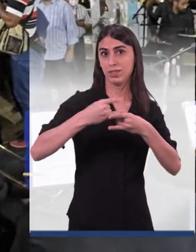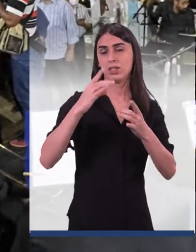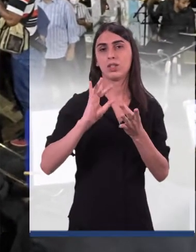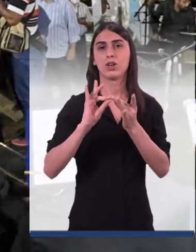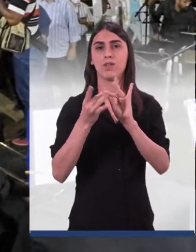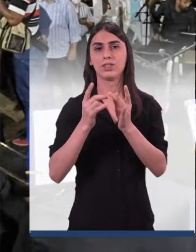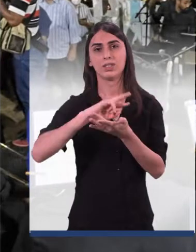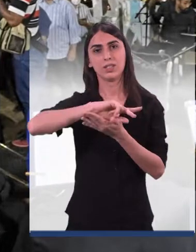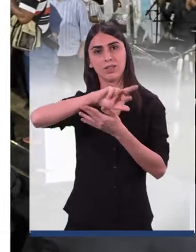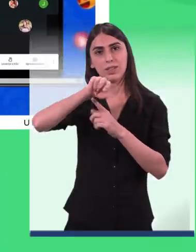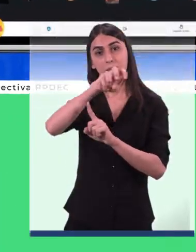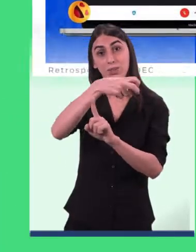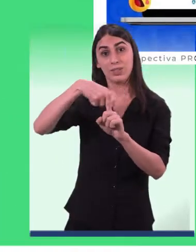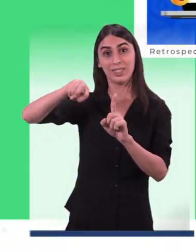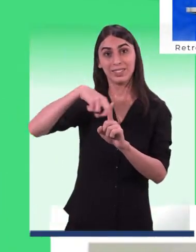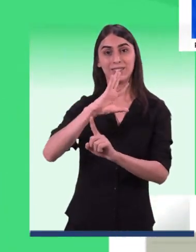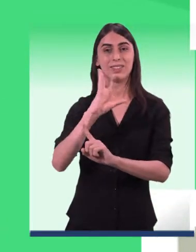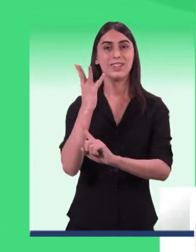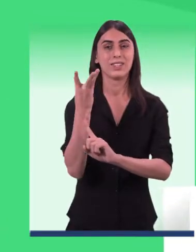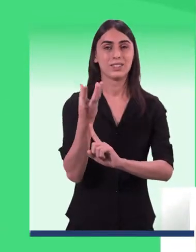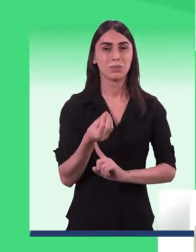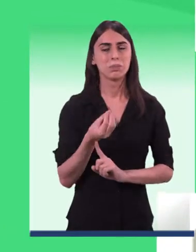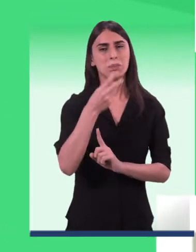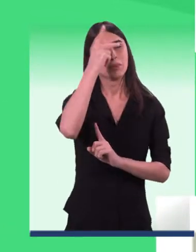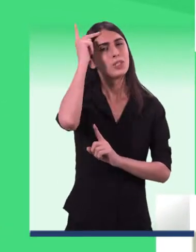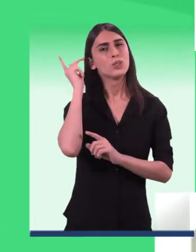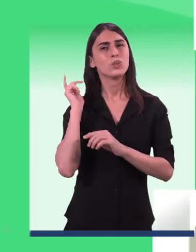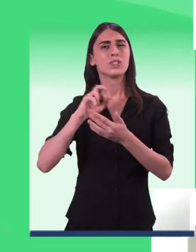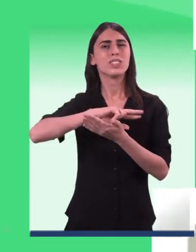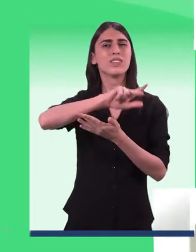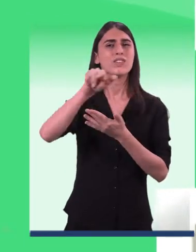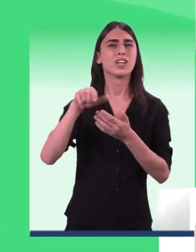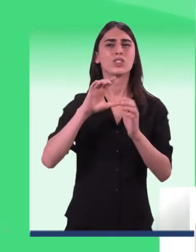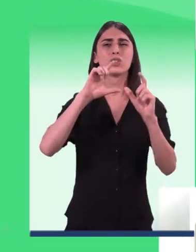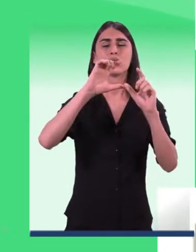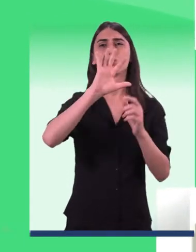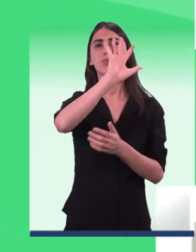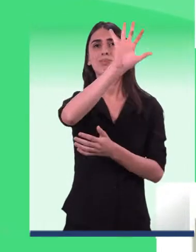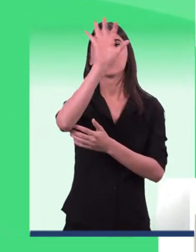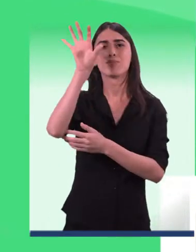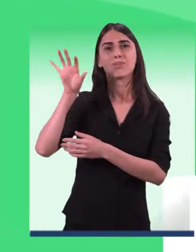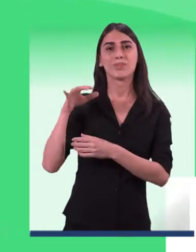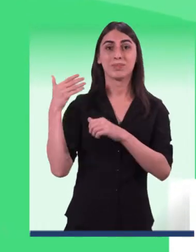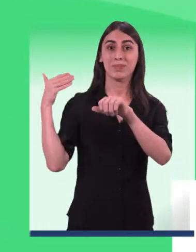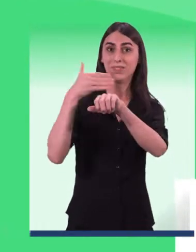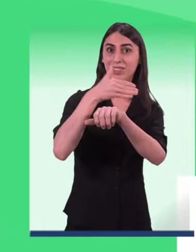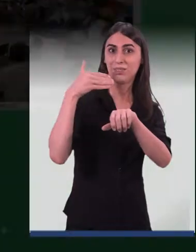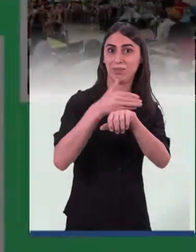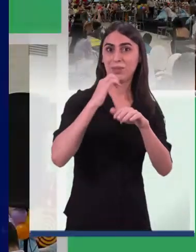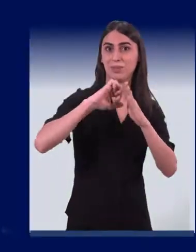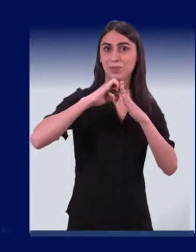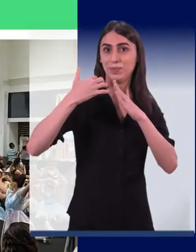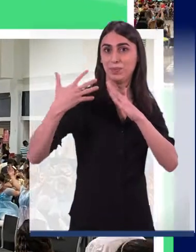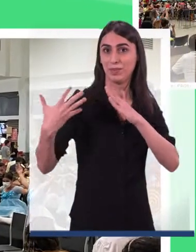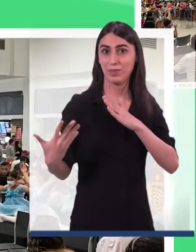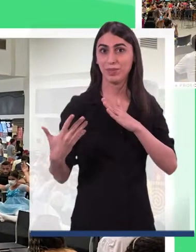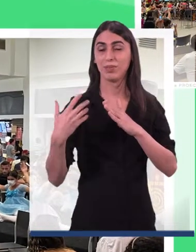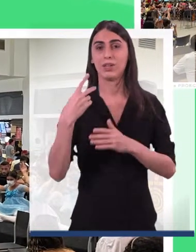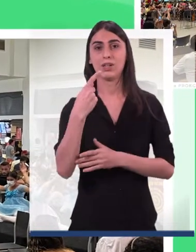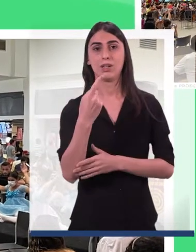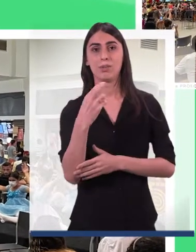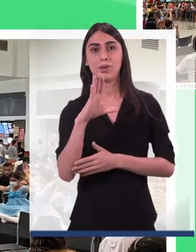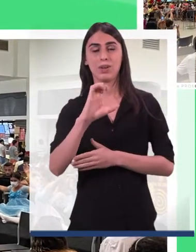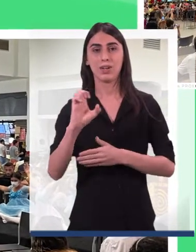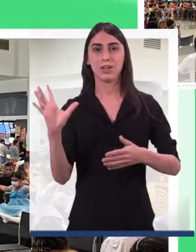oficinas em várias modalidades artísticas. Pessoas de diversos lugares do país participaram dos eventos. A